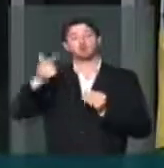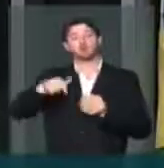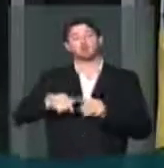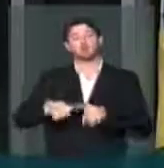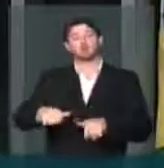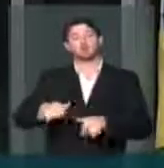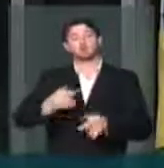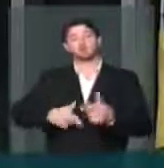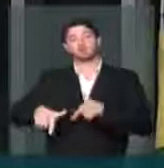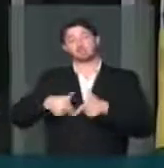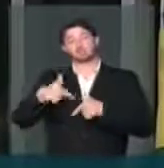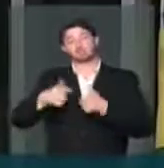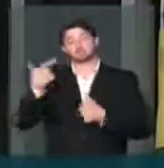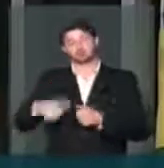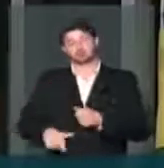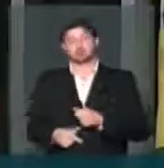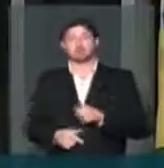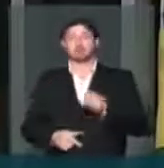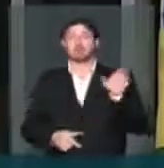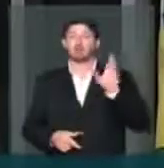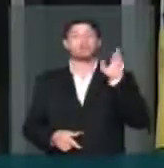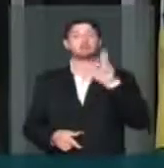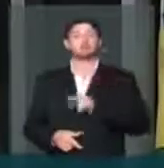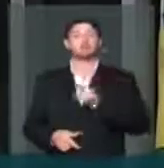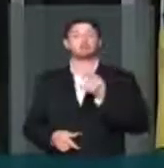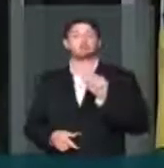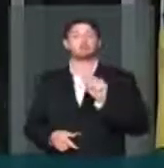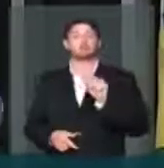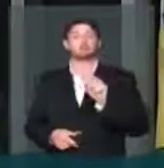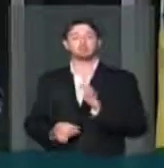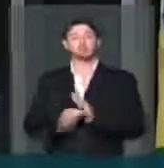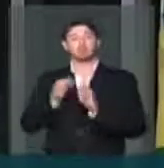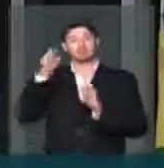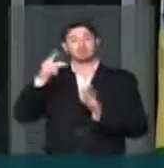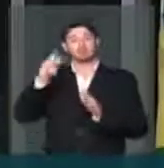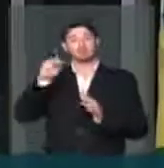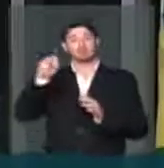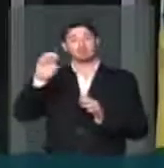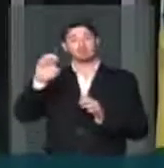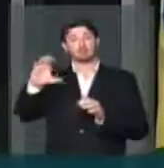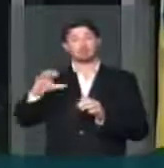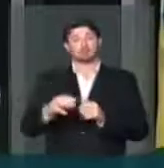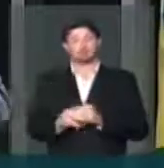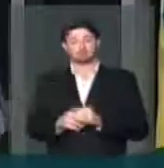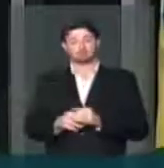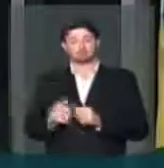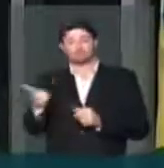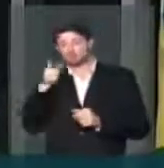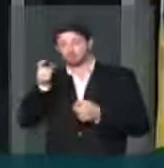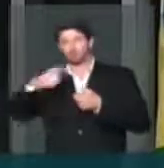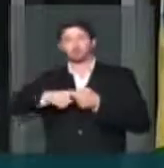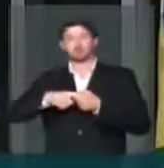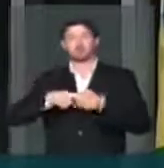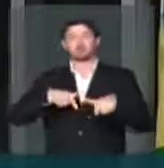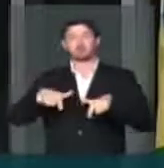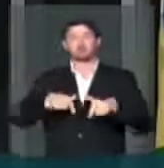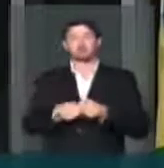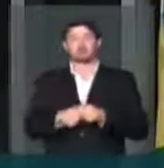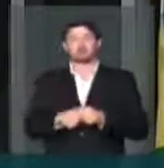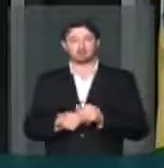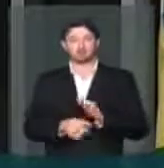no mercado de trabalho. E a resposta da candidata foi matricule-se no Pronatec para ser reinserida no mercado.